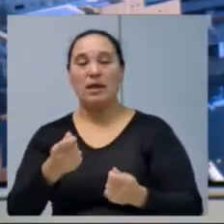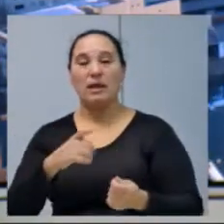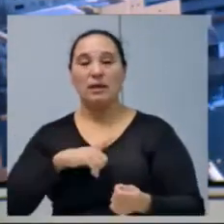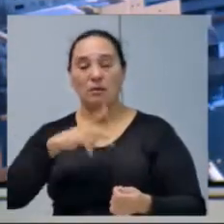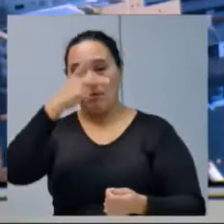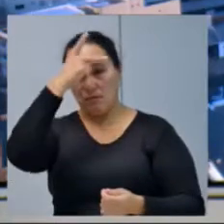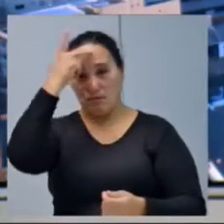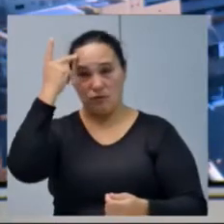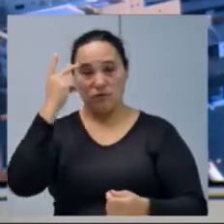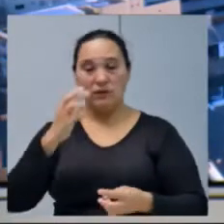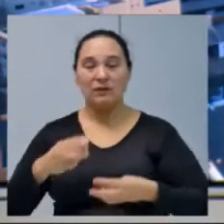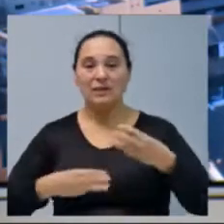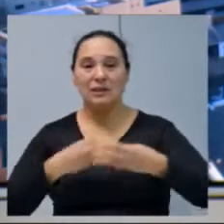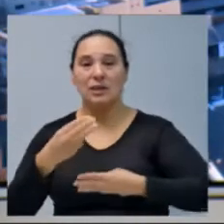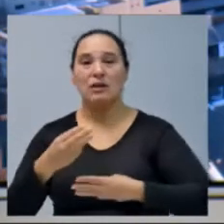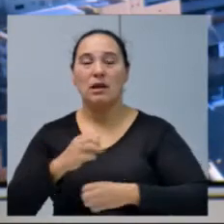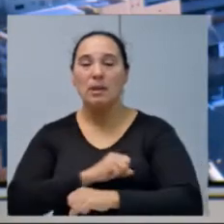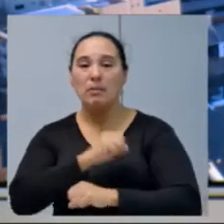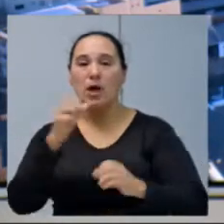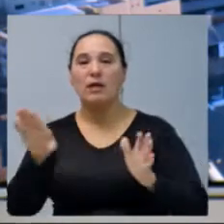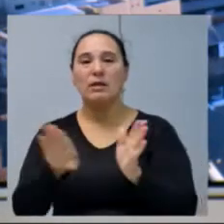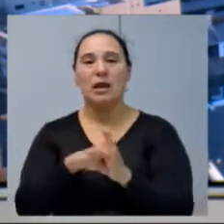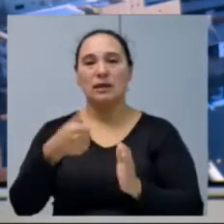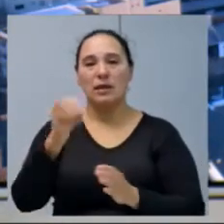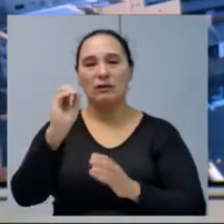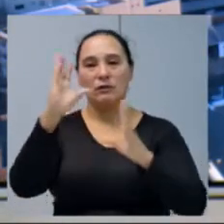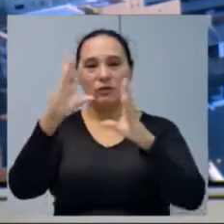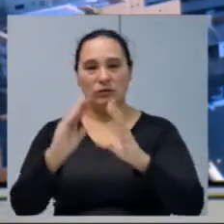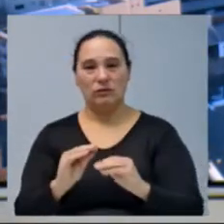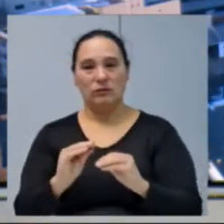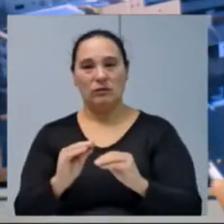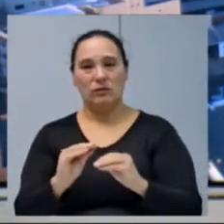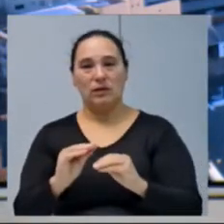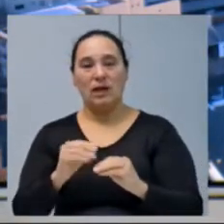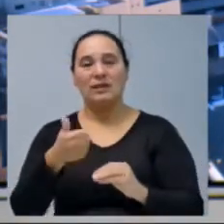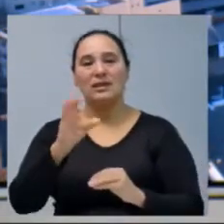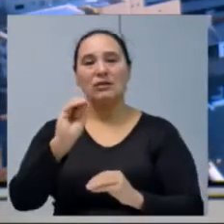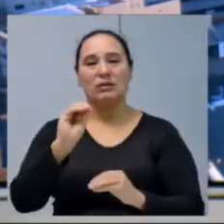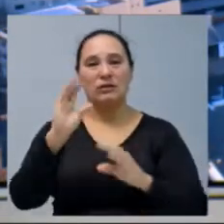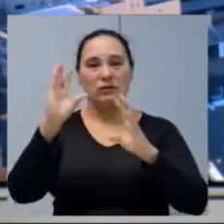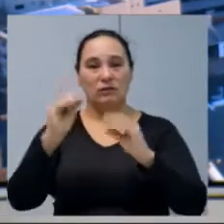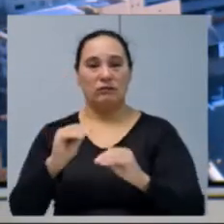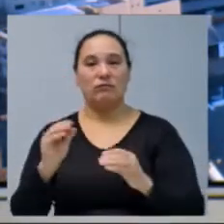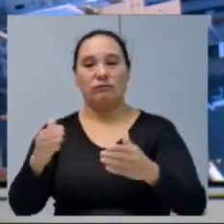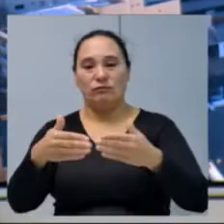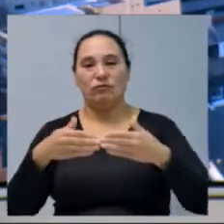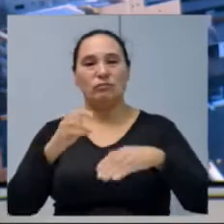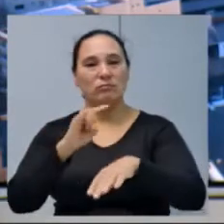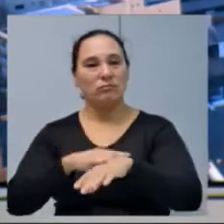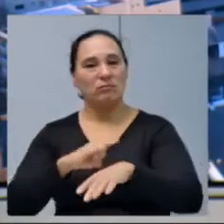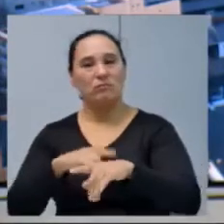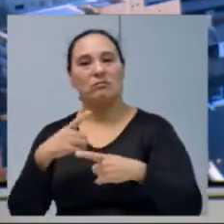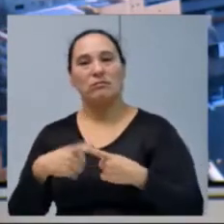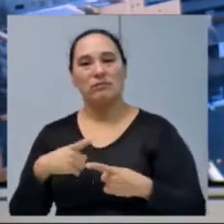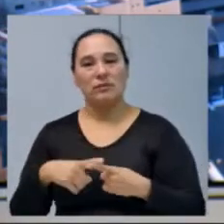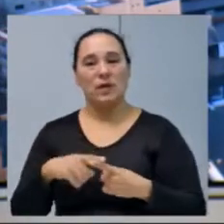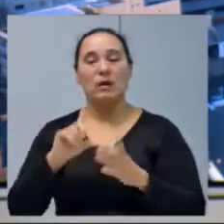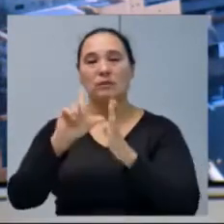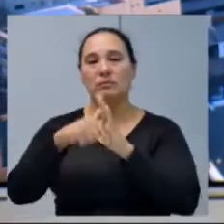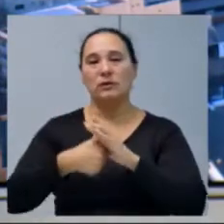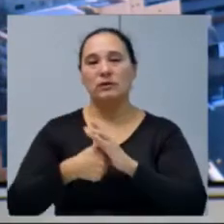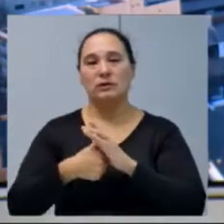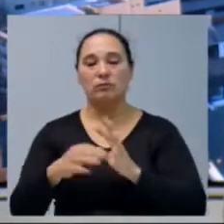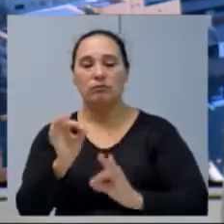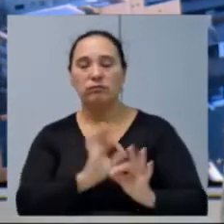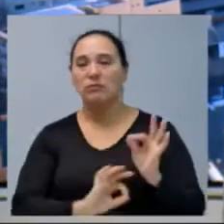terceirizado que fica no período da manhã até às 10 horas da noite. E às 10 horas da noite a gente vai fechar o banheiro, porque após a última